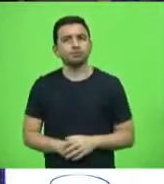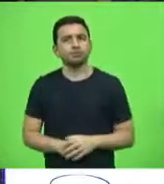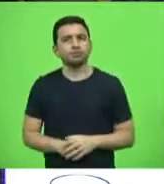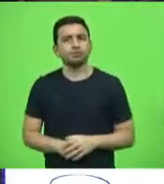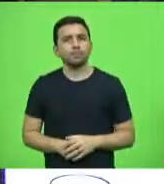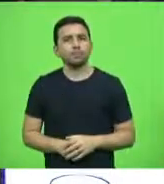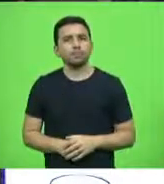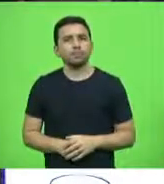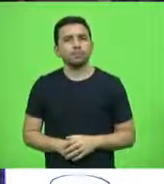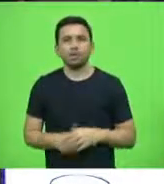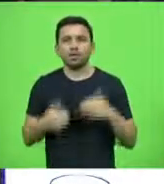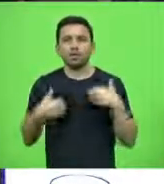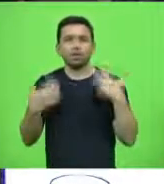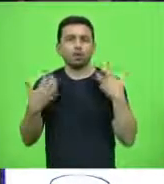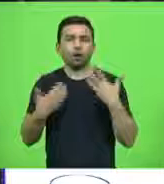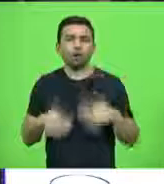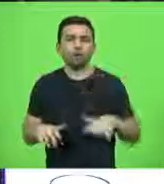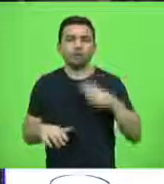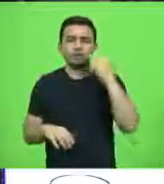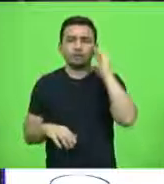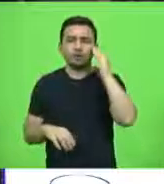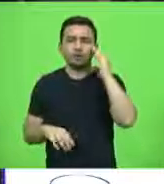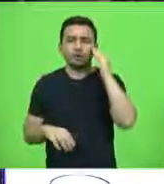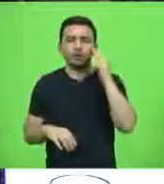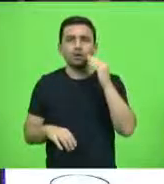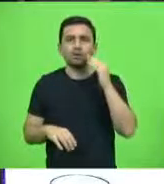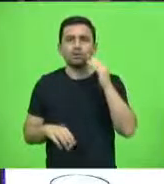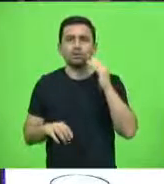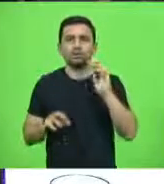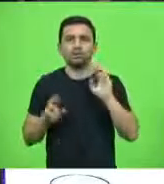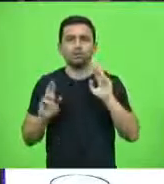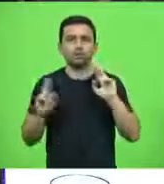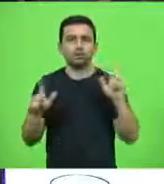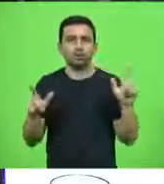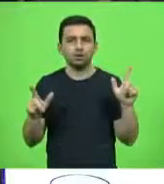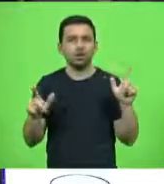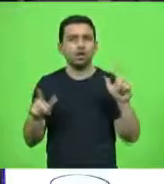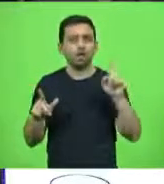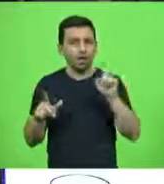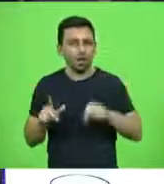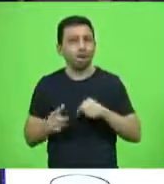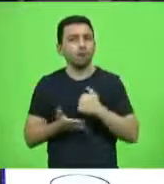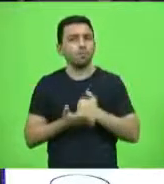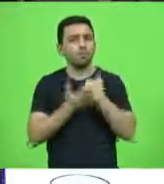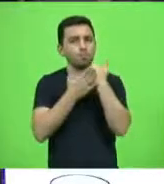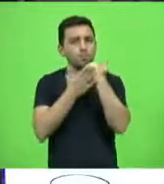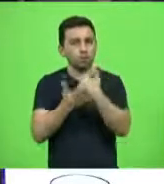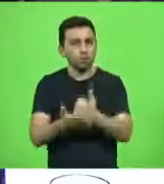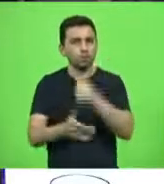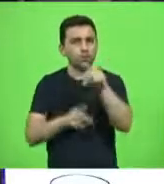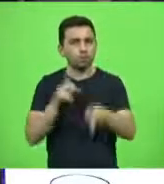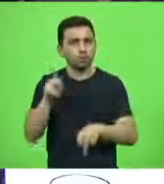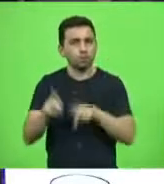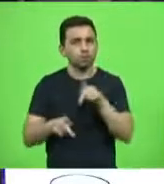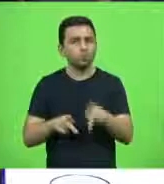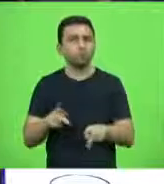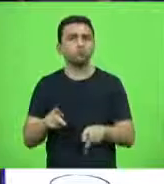lajes. Eu não quero entender que seja de outra forma sem se contribuir para a população aqui